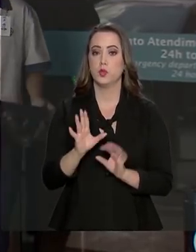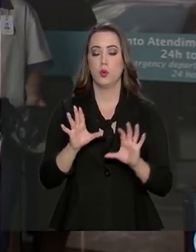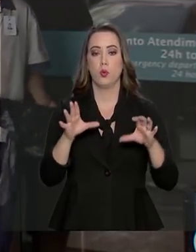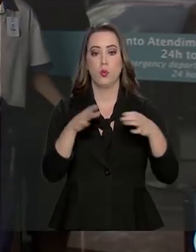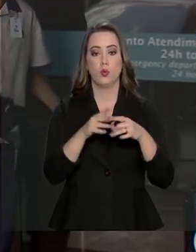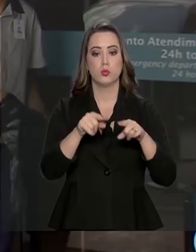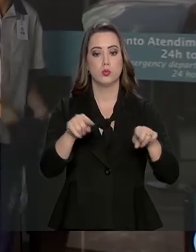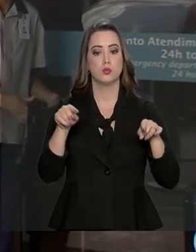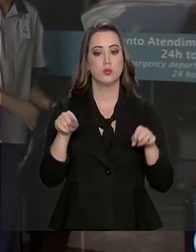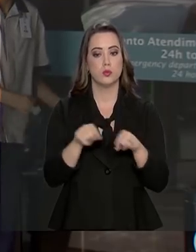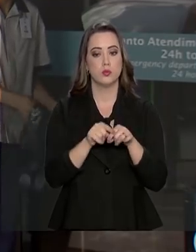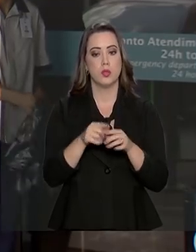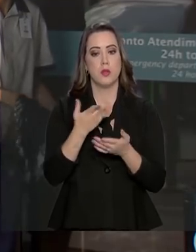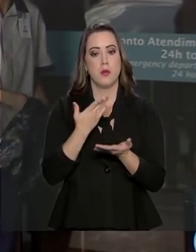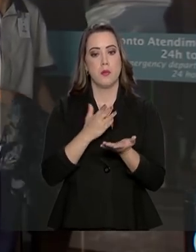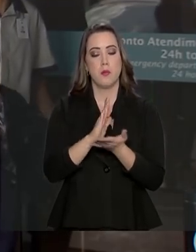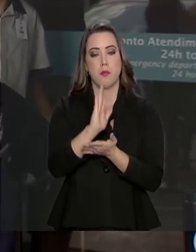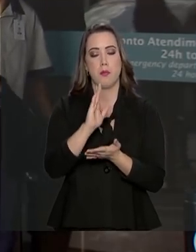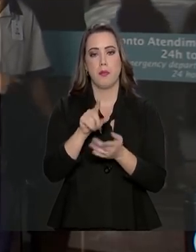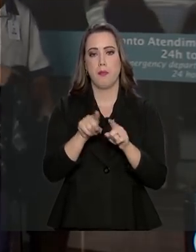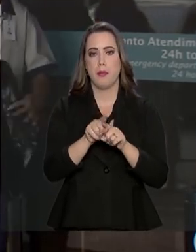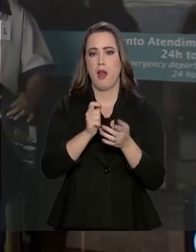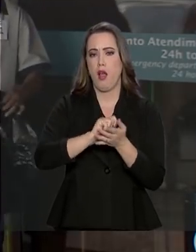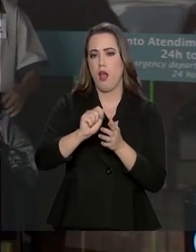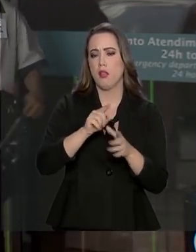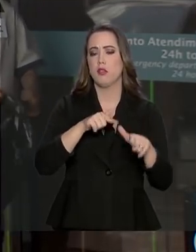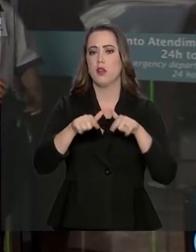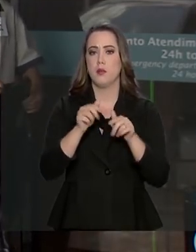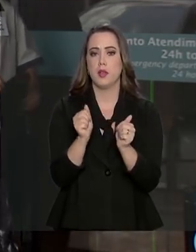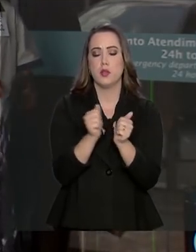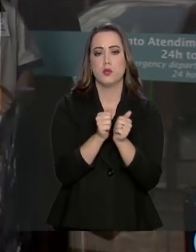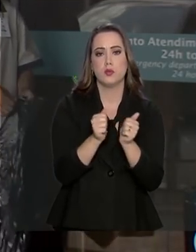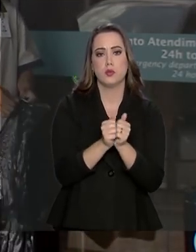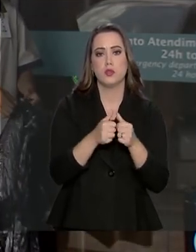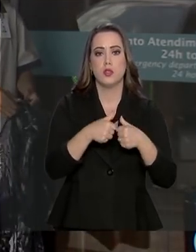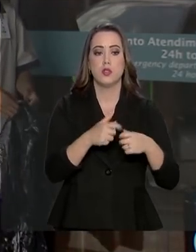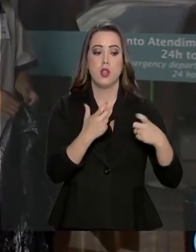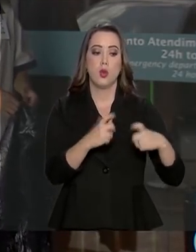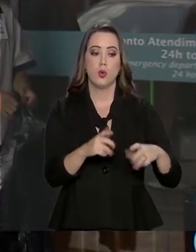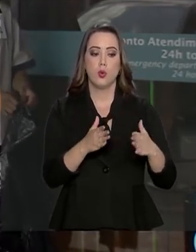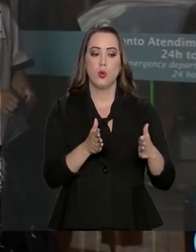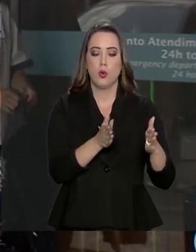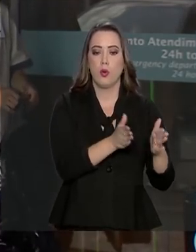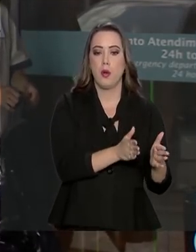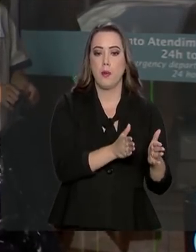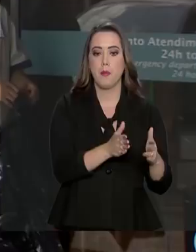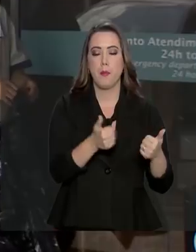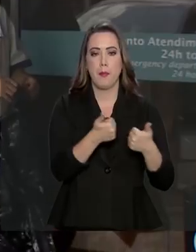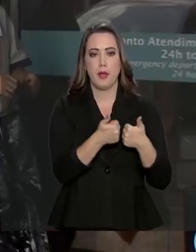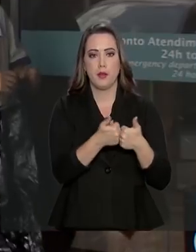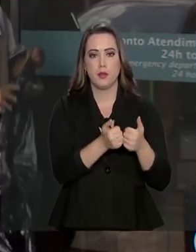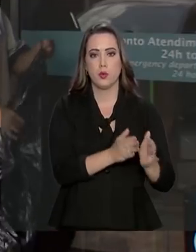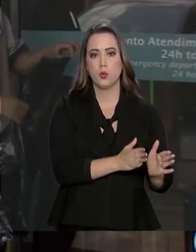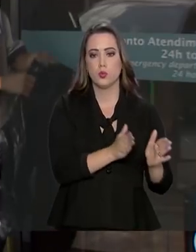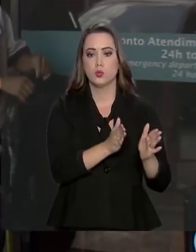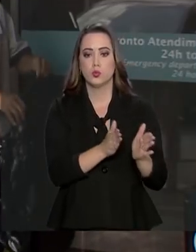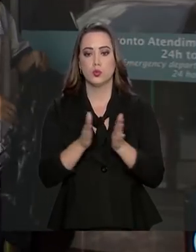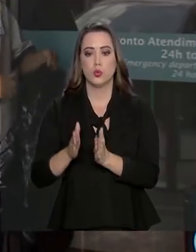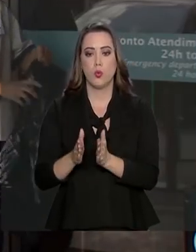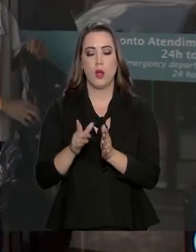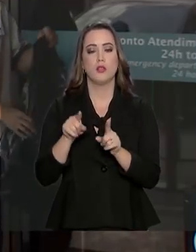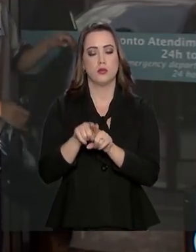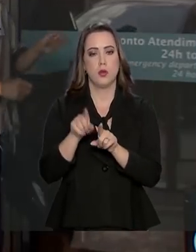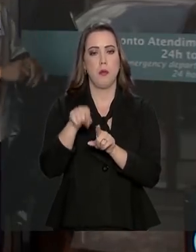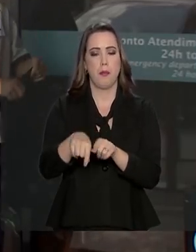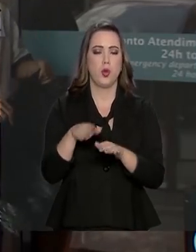provisório para despachos com ministros e também auxiliares próximos está localizado ao lado desse quarto e pode ser acionado